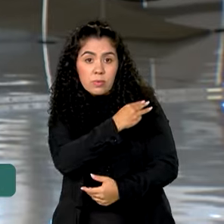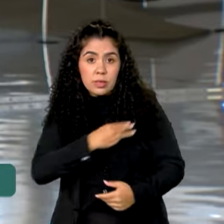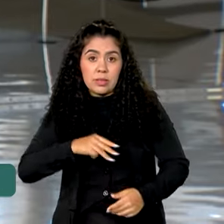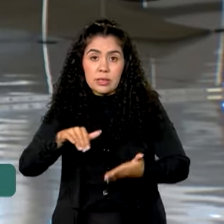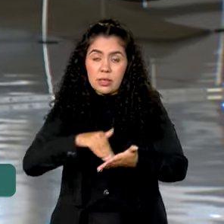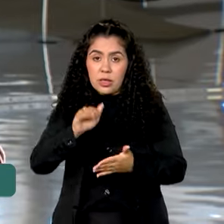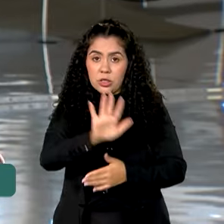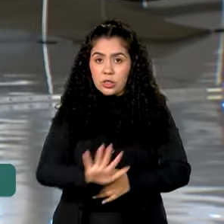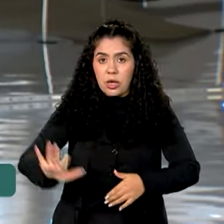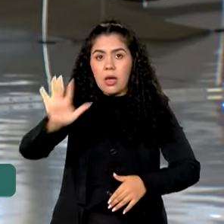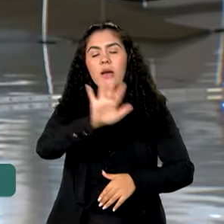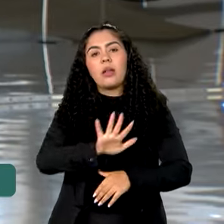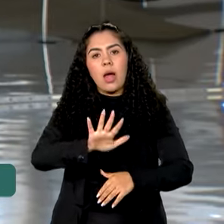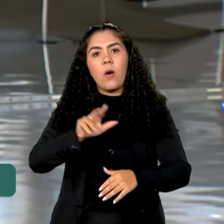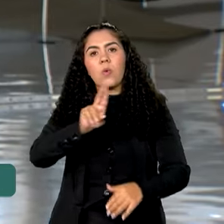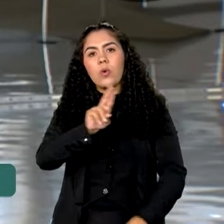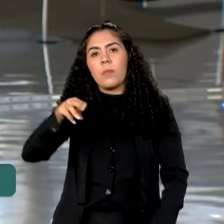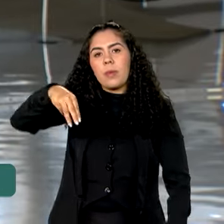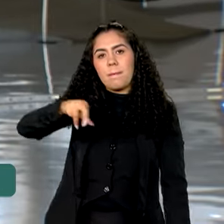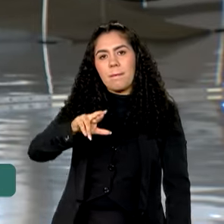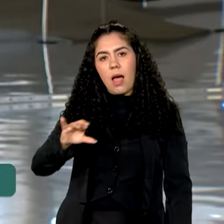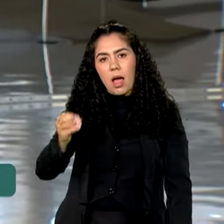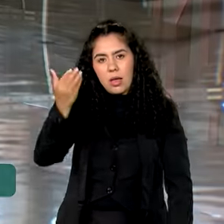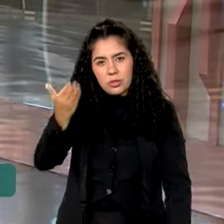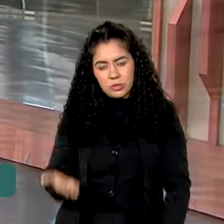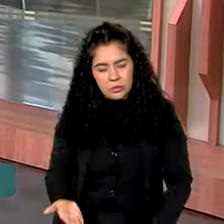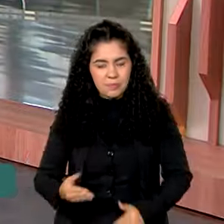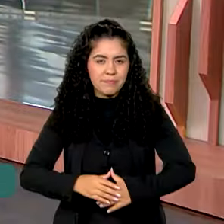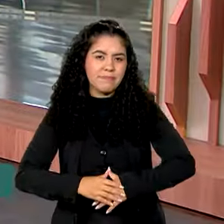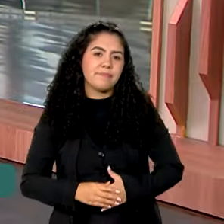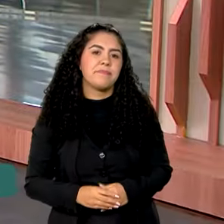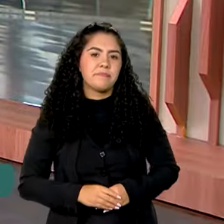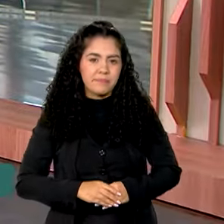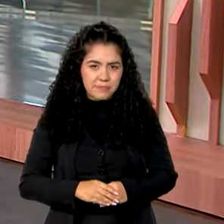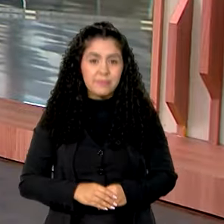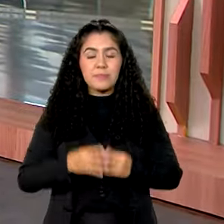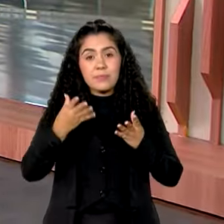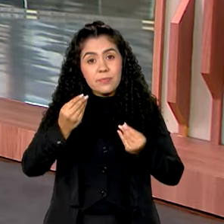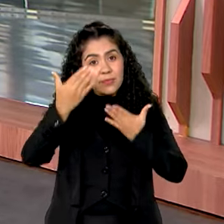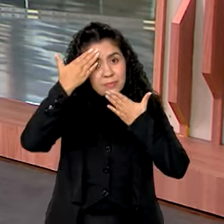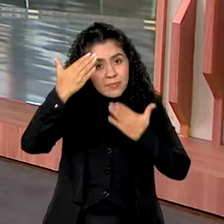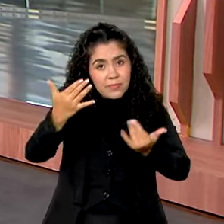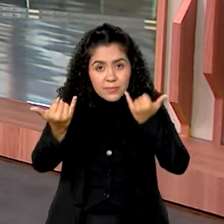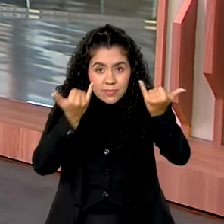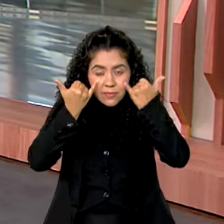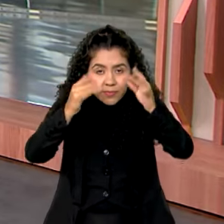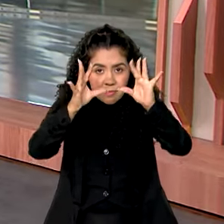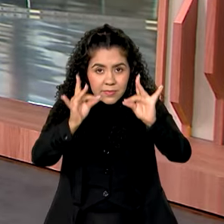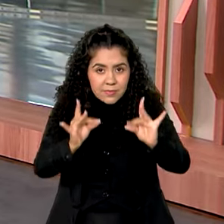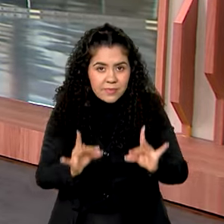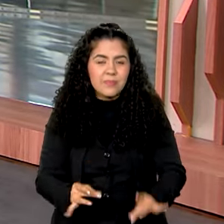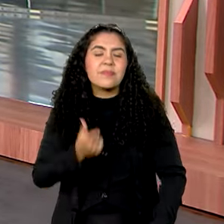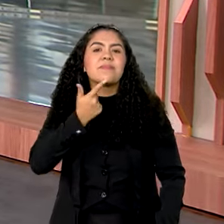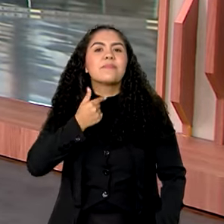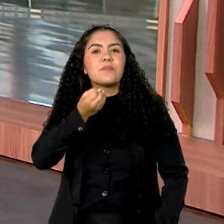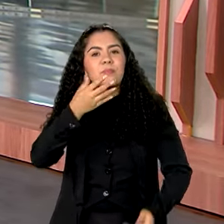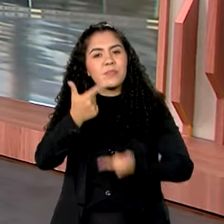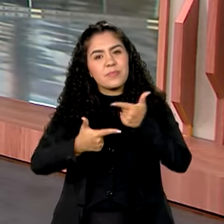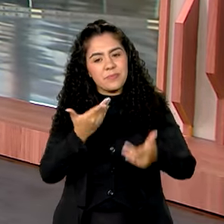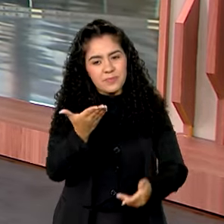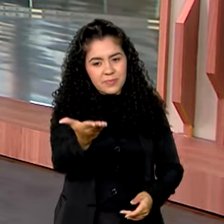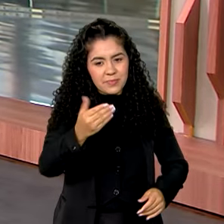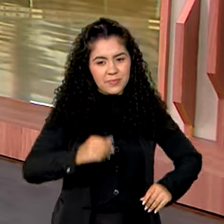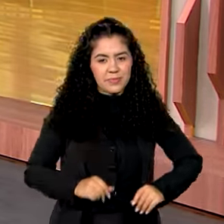Presidência da República, Márcio Macedo. Nós voltamos com você, Vanessa. Ok, Márcia. Muito obrigada pelas informações. Bom trabalho para você.